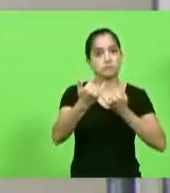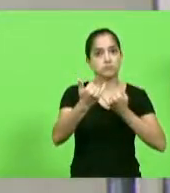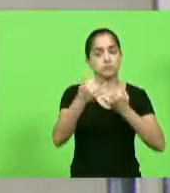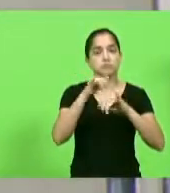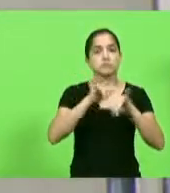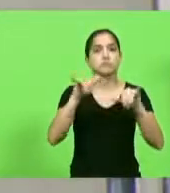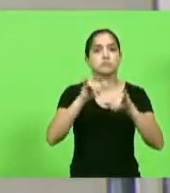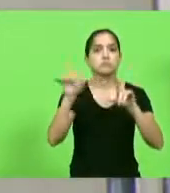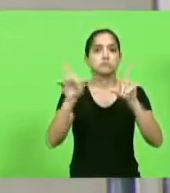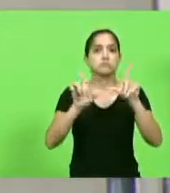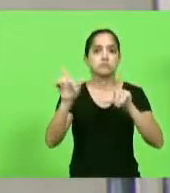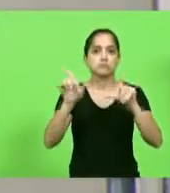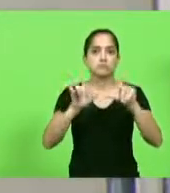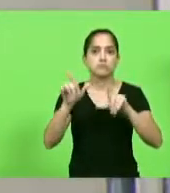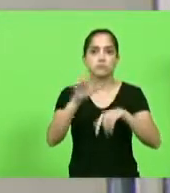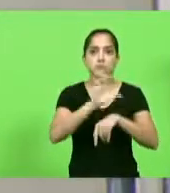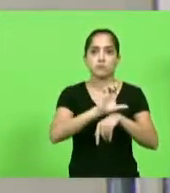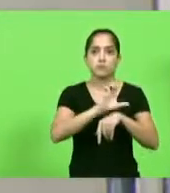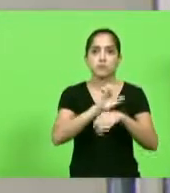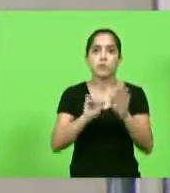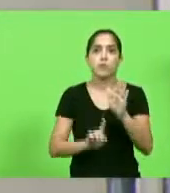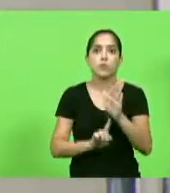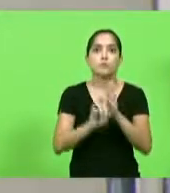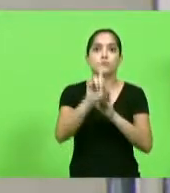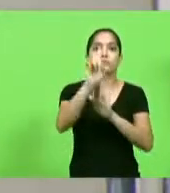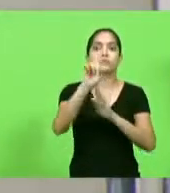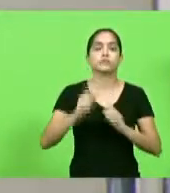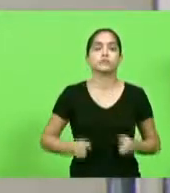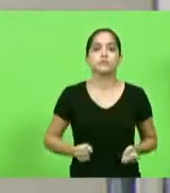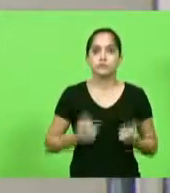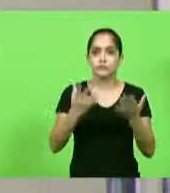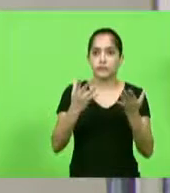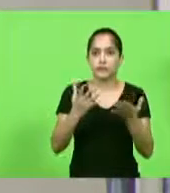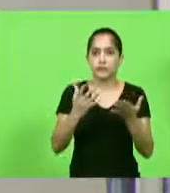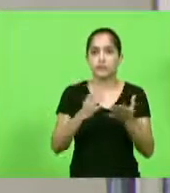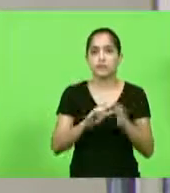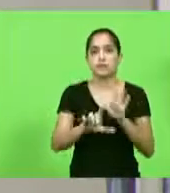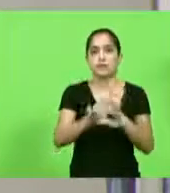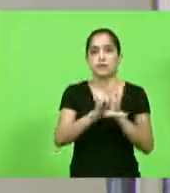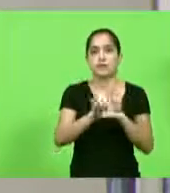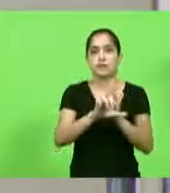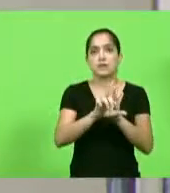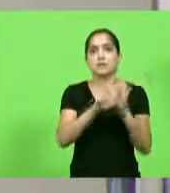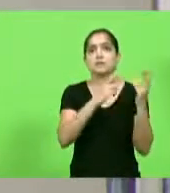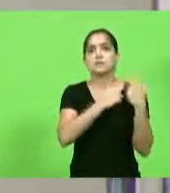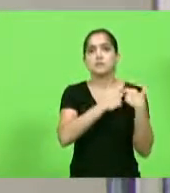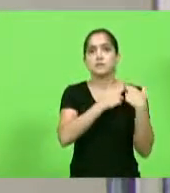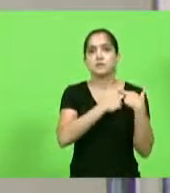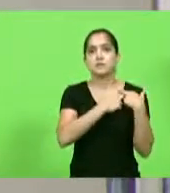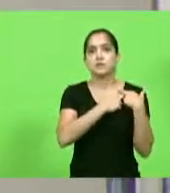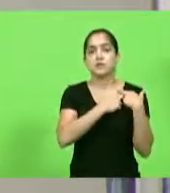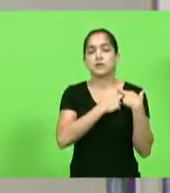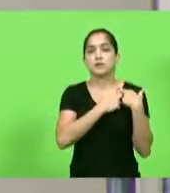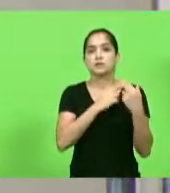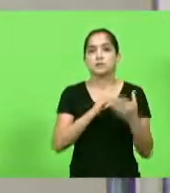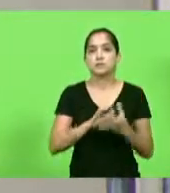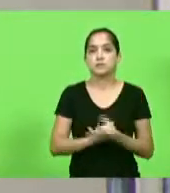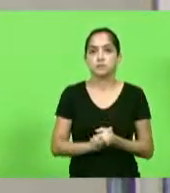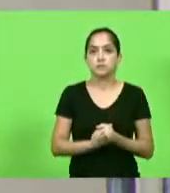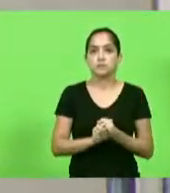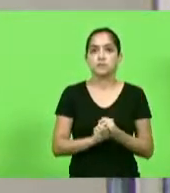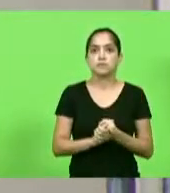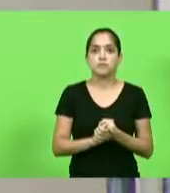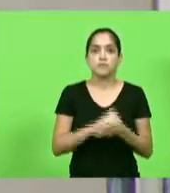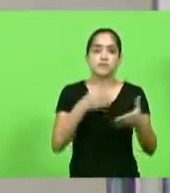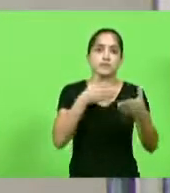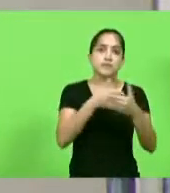imprensa catarinense de que o Estado ultrapassou o limite de gastos prudenciais estabelecidos pela Lei de Responsabilidade Fiscal, estando, assim,